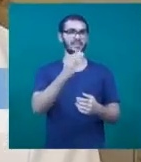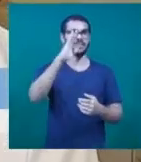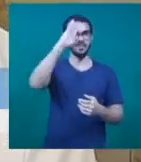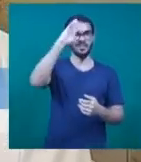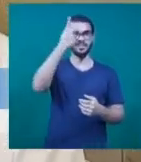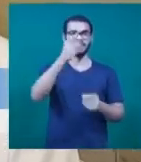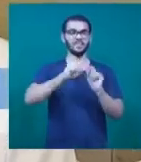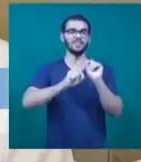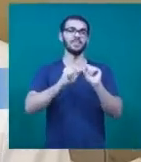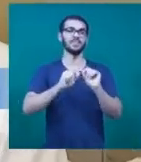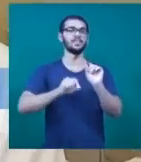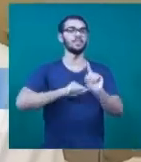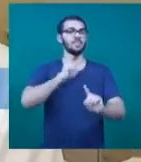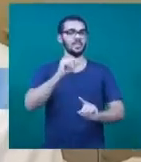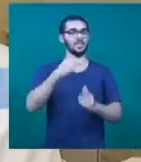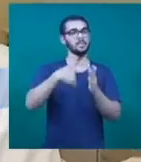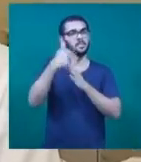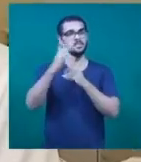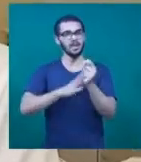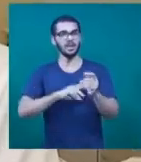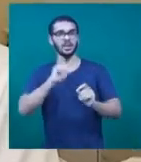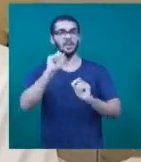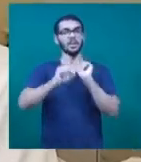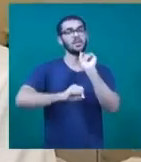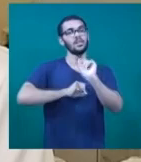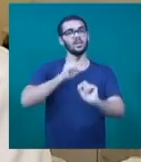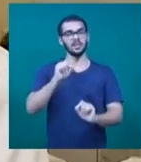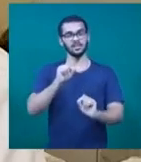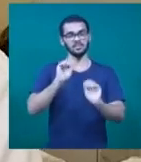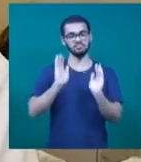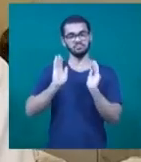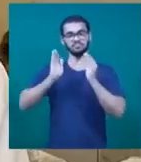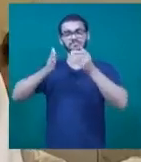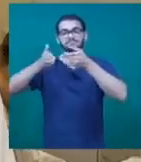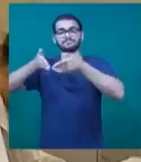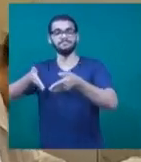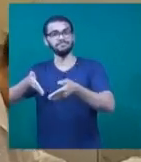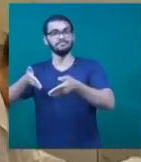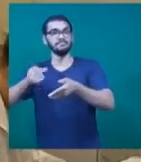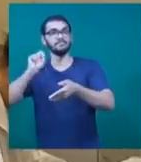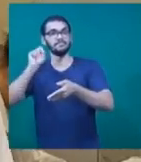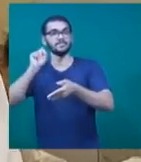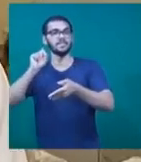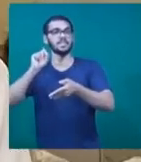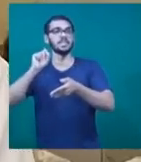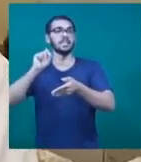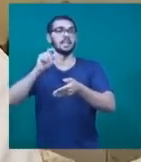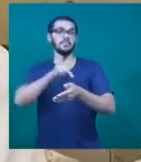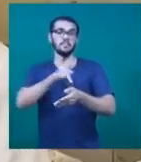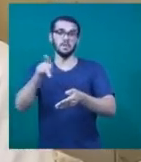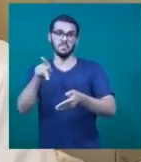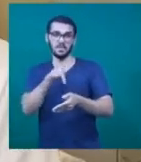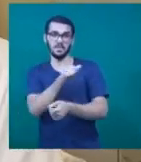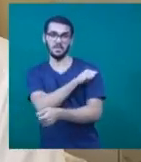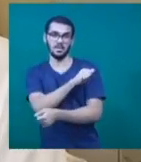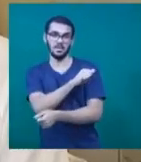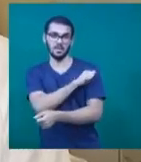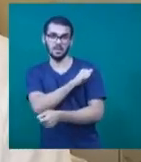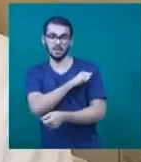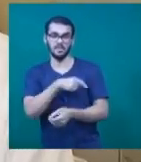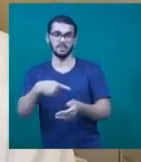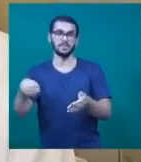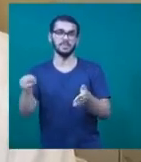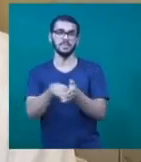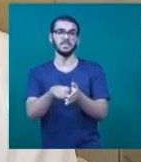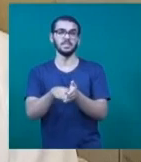outras atividades que ela já realiza, fazer mais essa atividade que é voltada especialmente para professores e alunos do